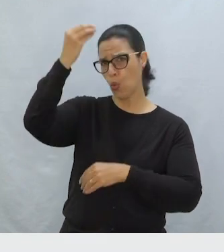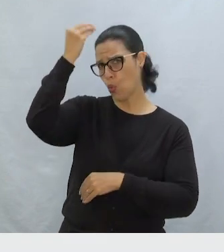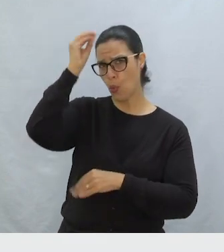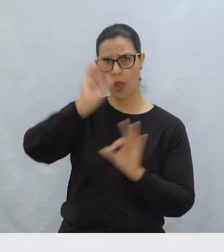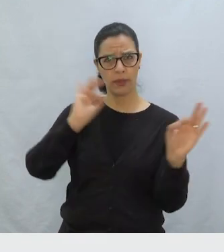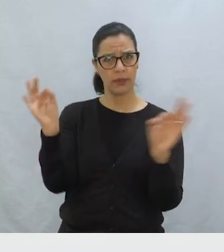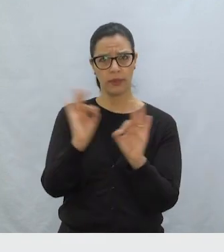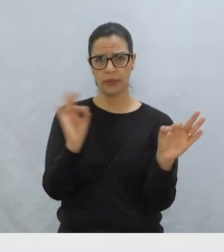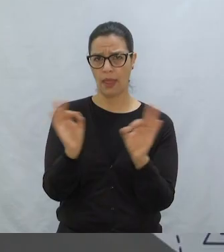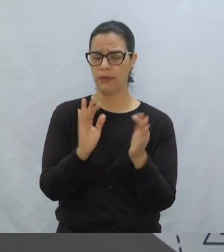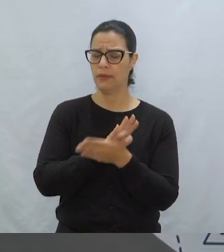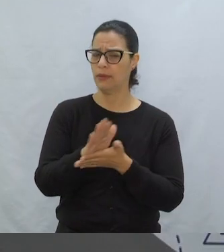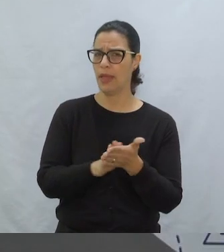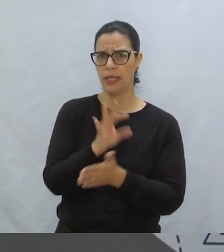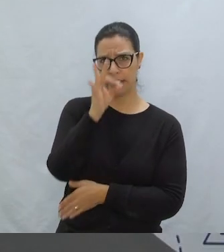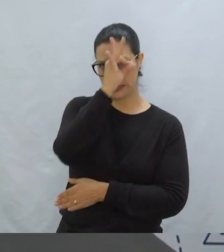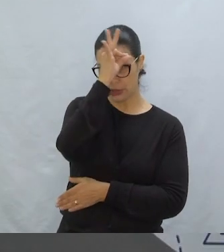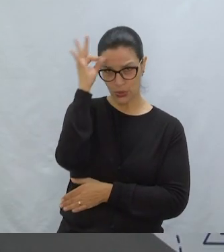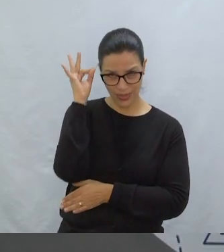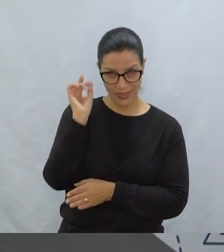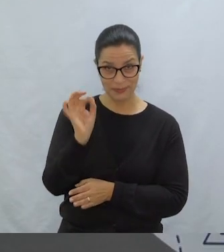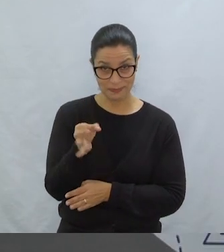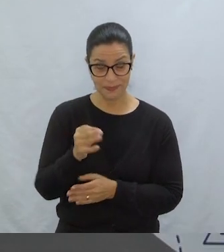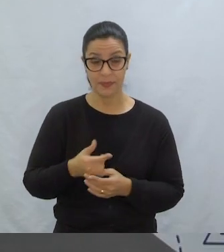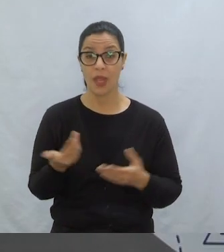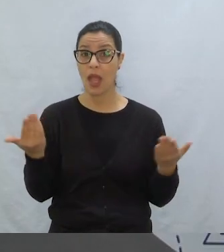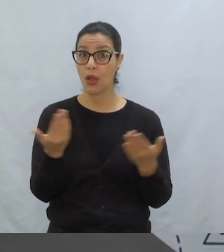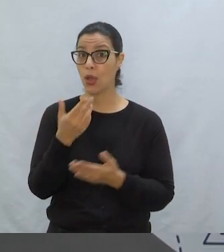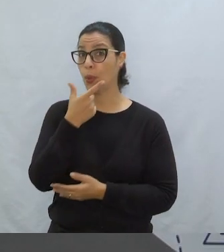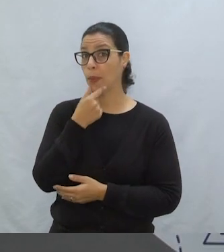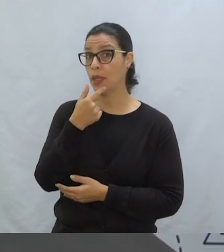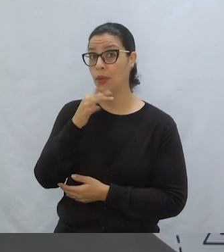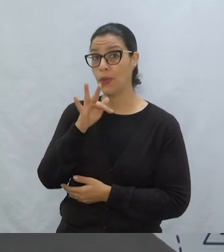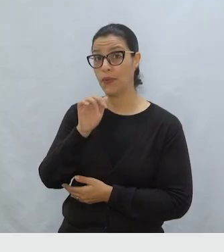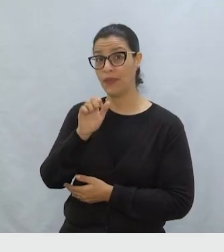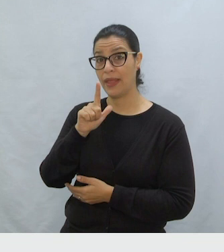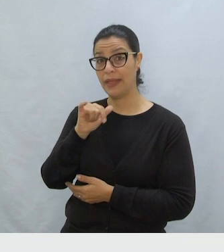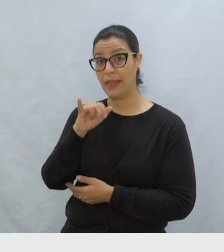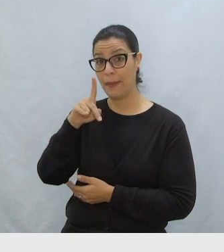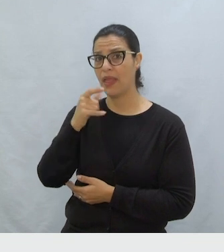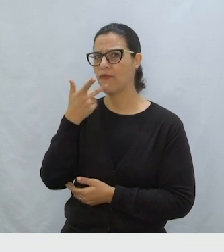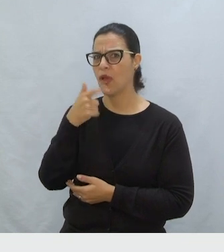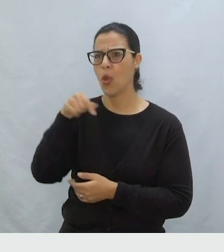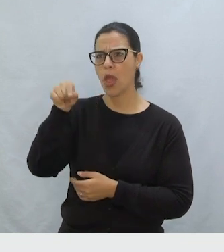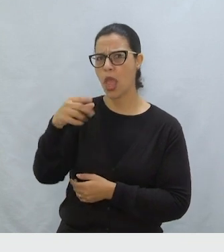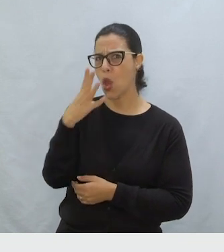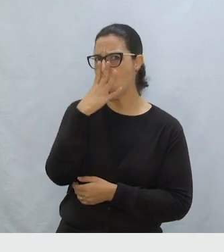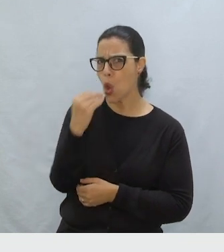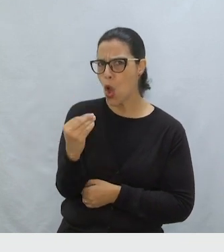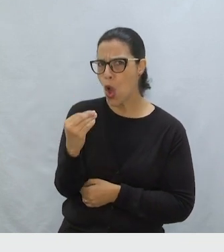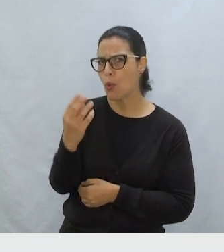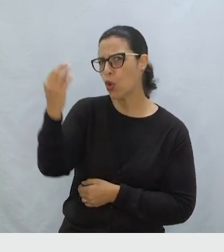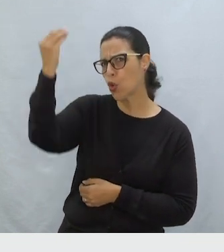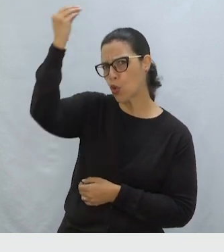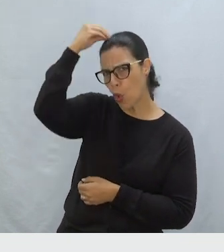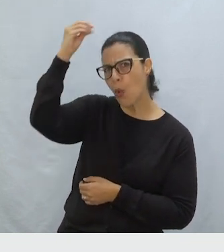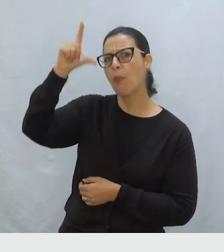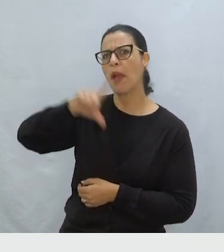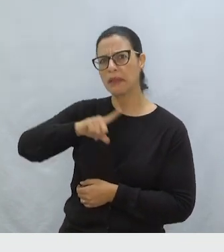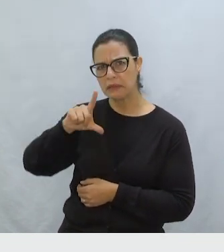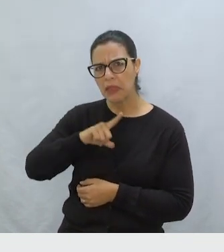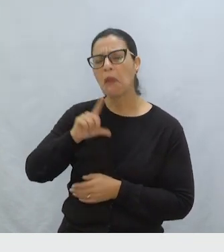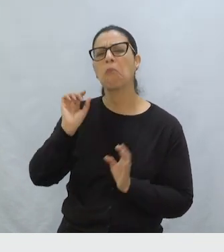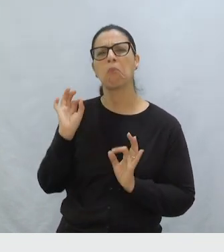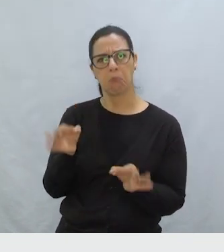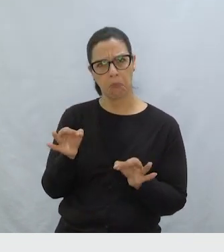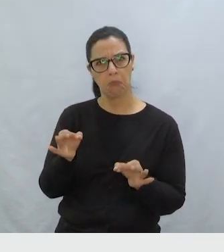inocente, porque o voto dele era quem decidia. Já o Felipe votou que o lobo é culpado.